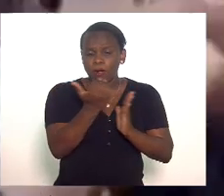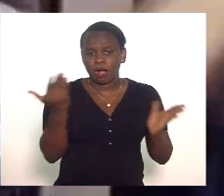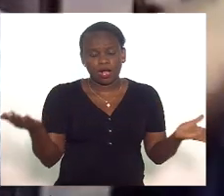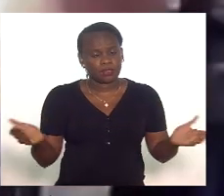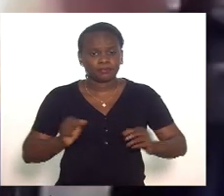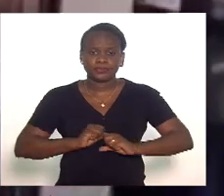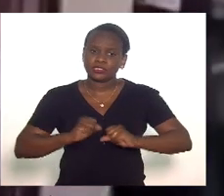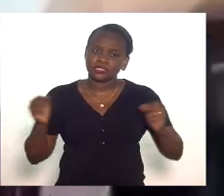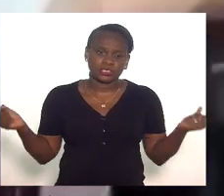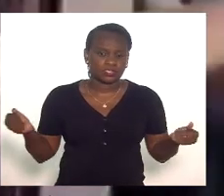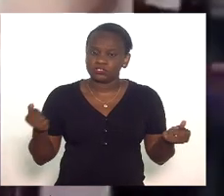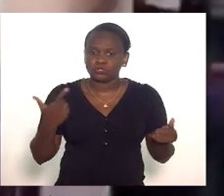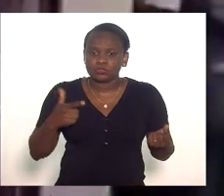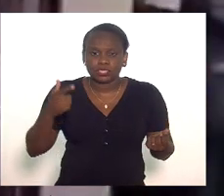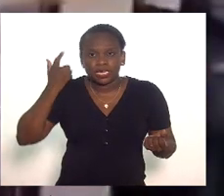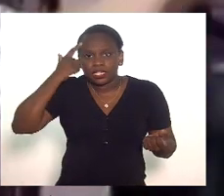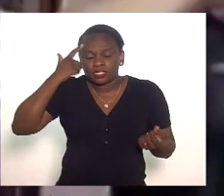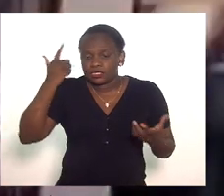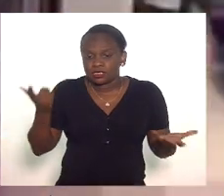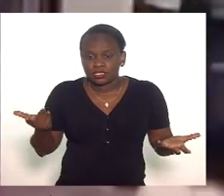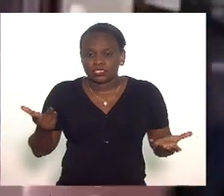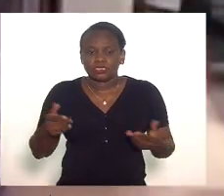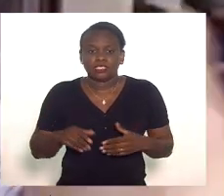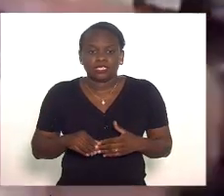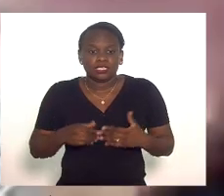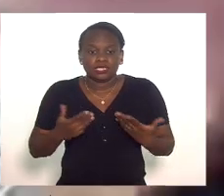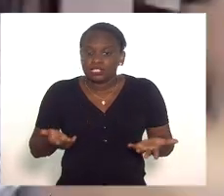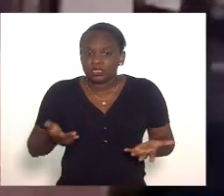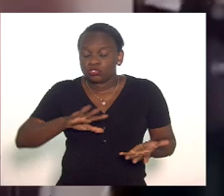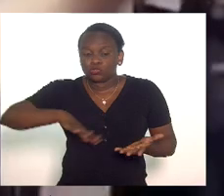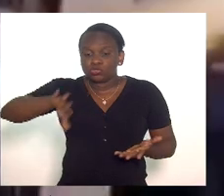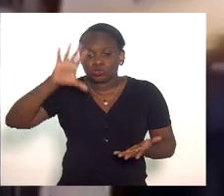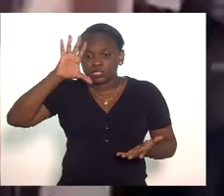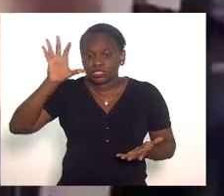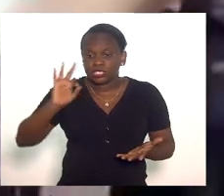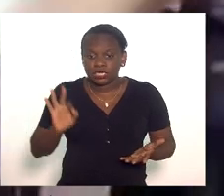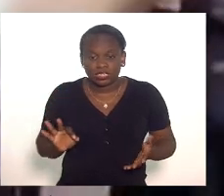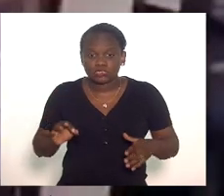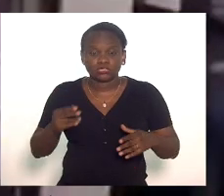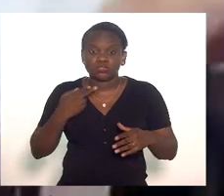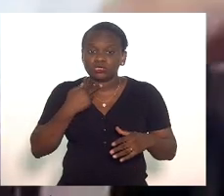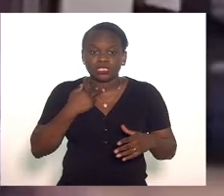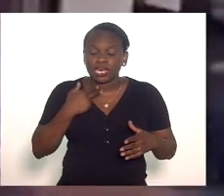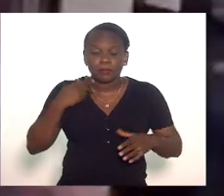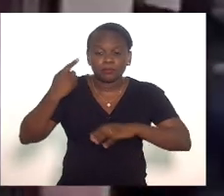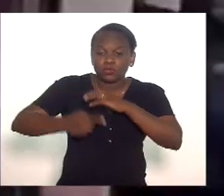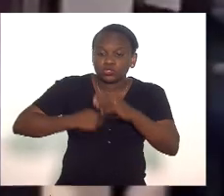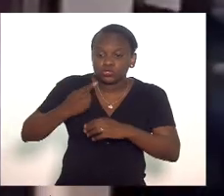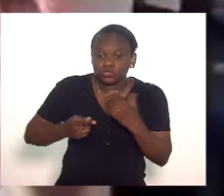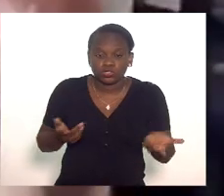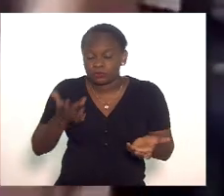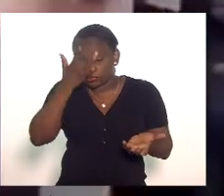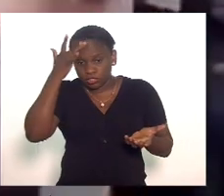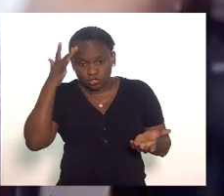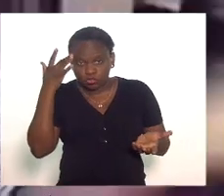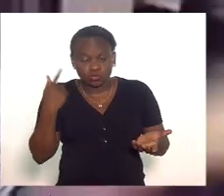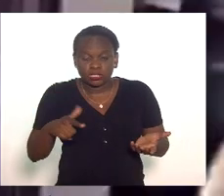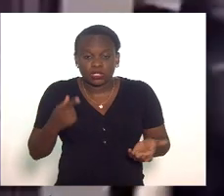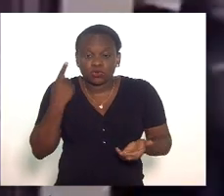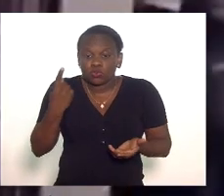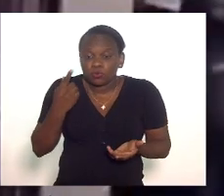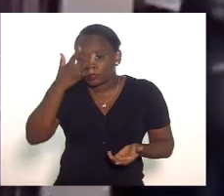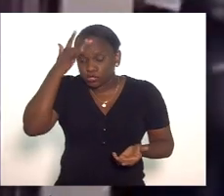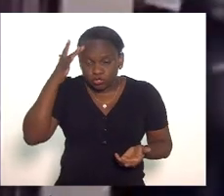não entra isso não tem lógica isso não entendeu ninguém entende ninguém pode no mundo inteiro não há uma pessoa